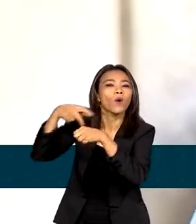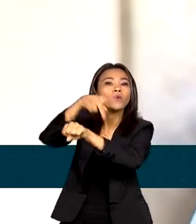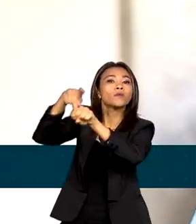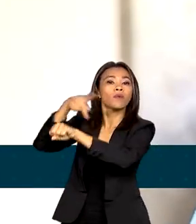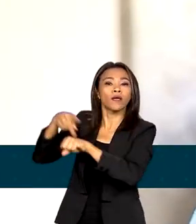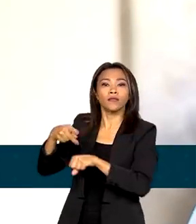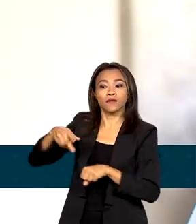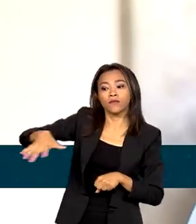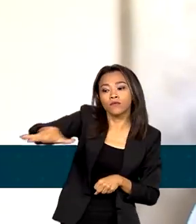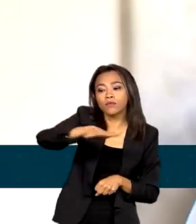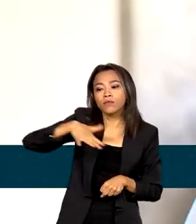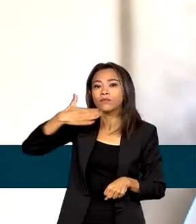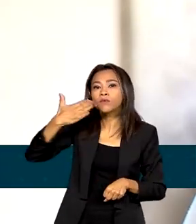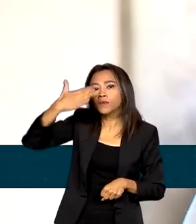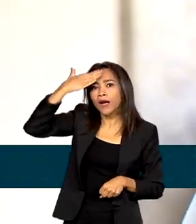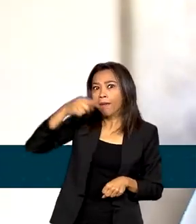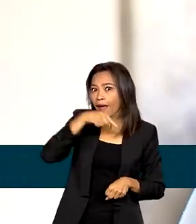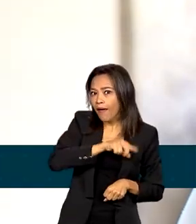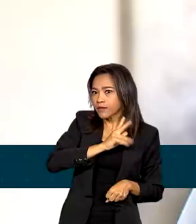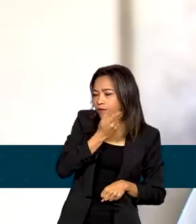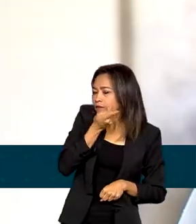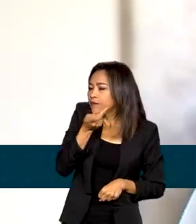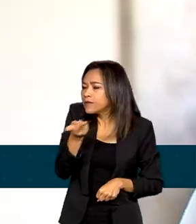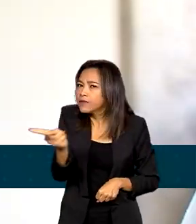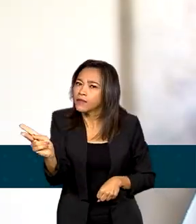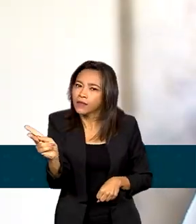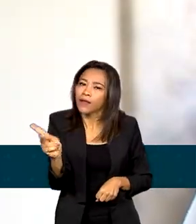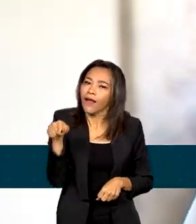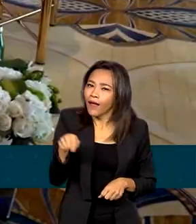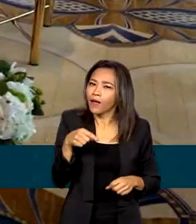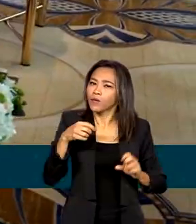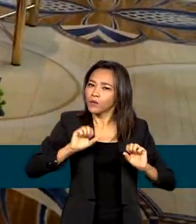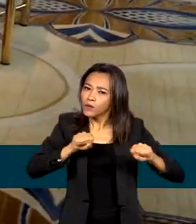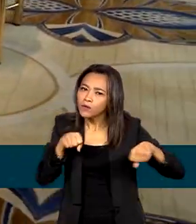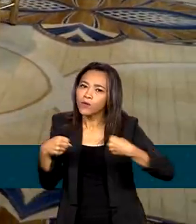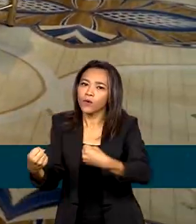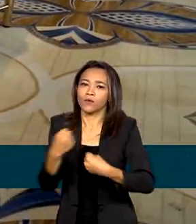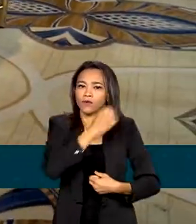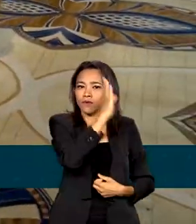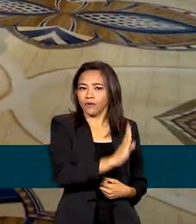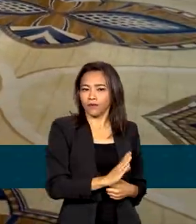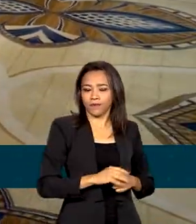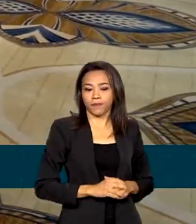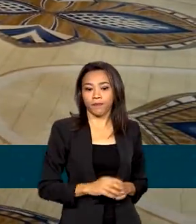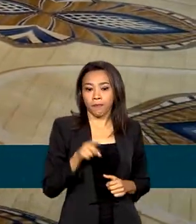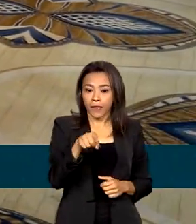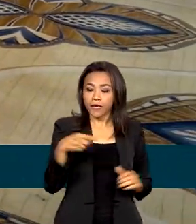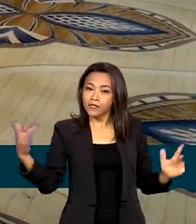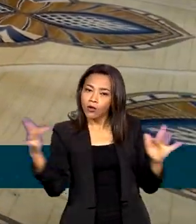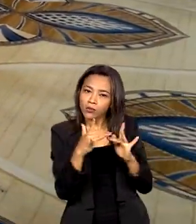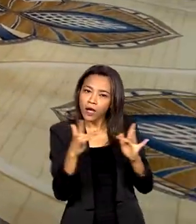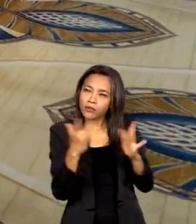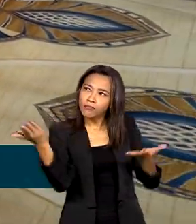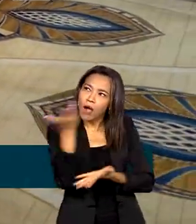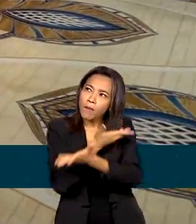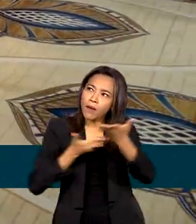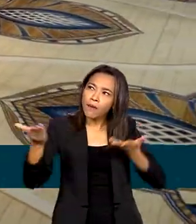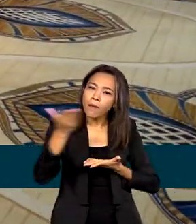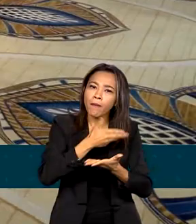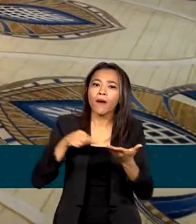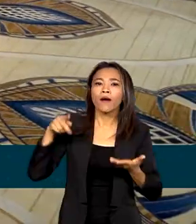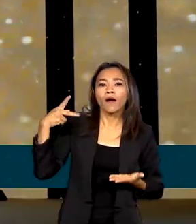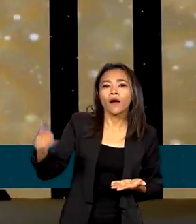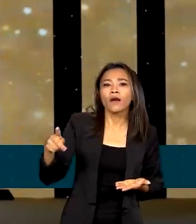geral. Então, essa visita aos Emirados Árabes é um capítulo desse esforço. A relação diplomática entre o Brasil e os Emirados